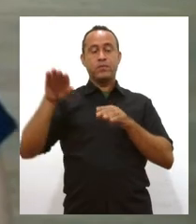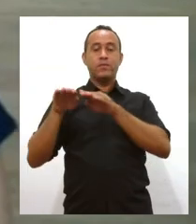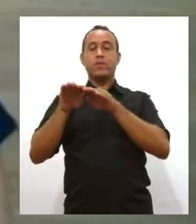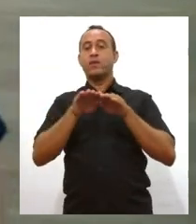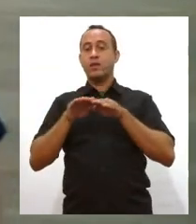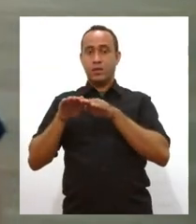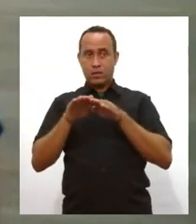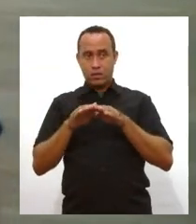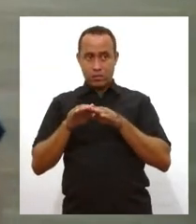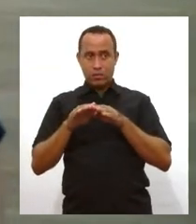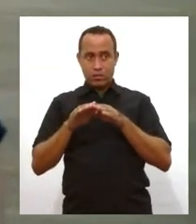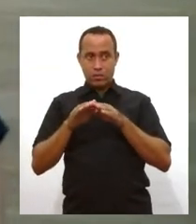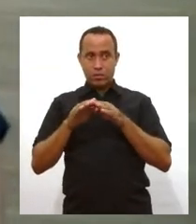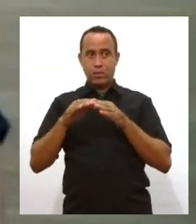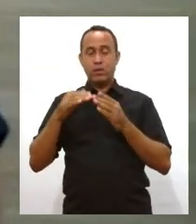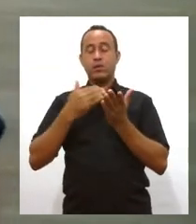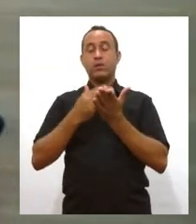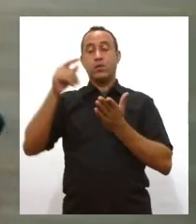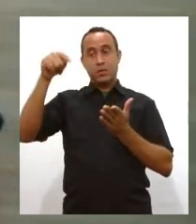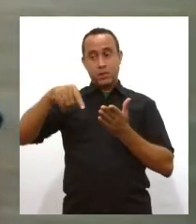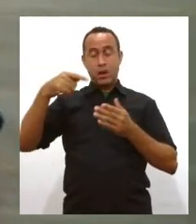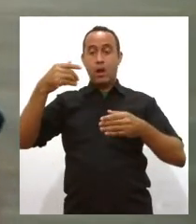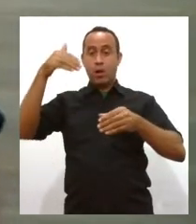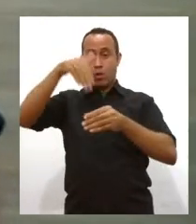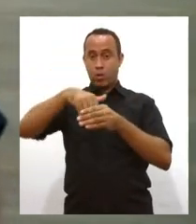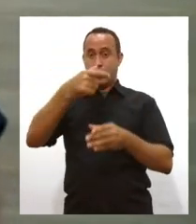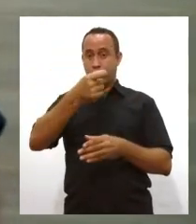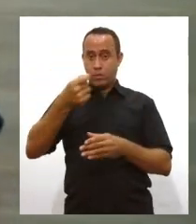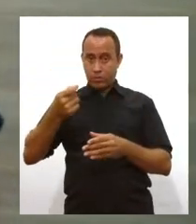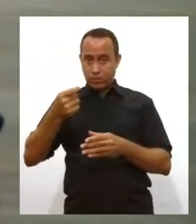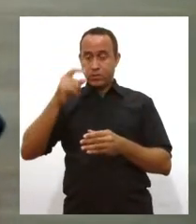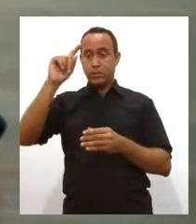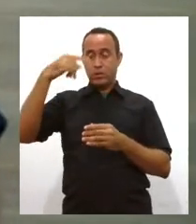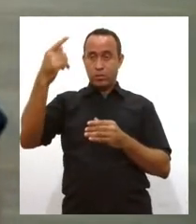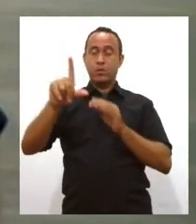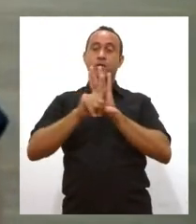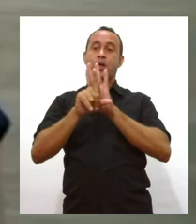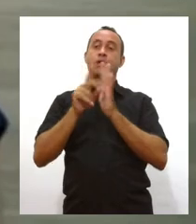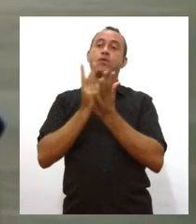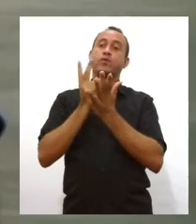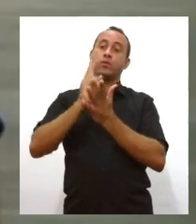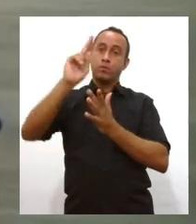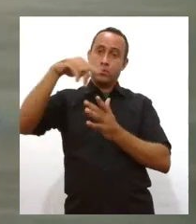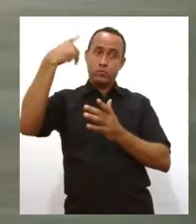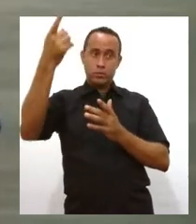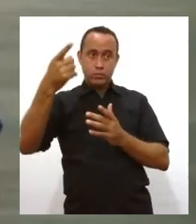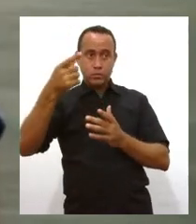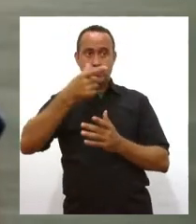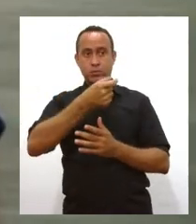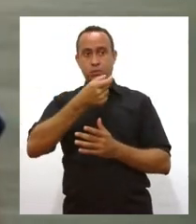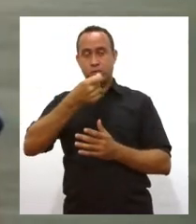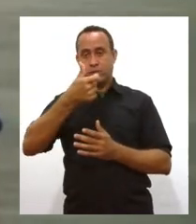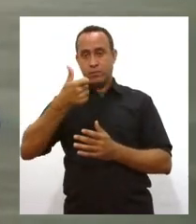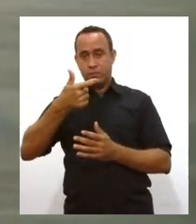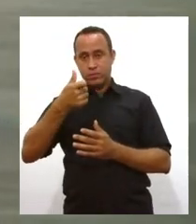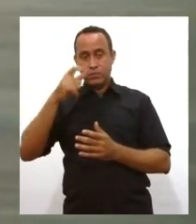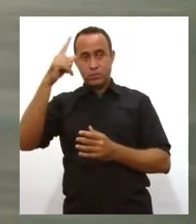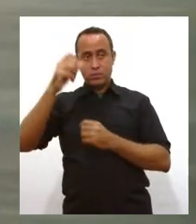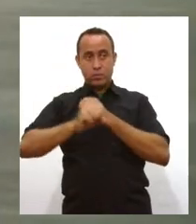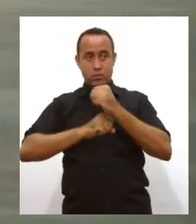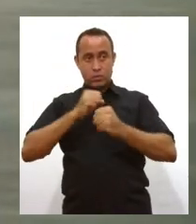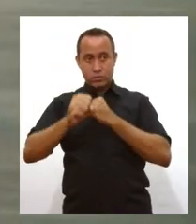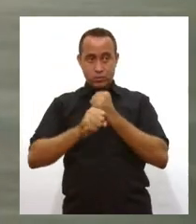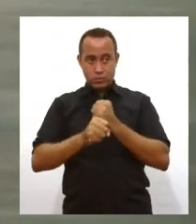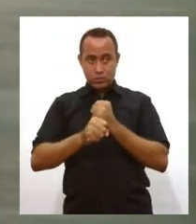partir das eleições municipais agora em 2020. Uma última informação. A RioTour lançou o caderno de